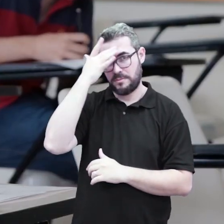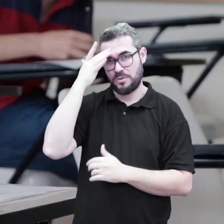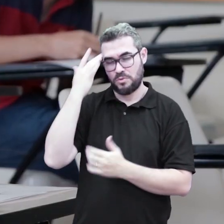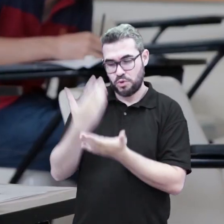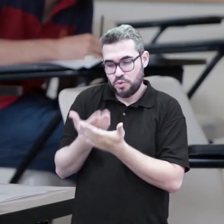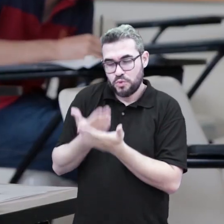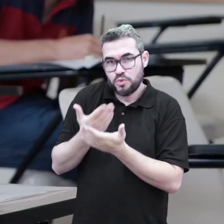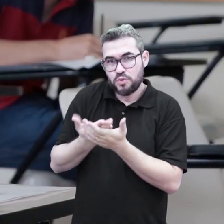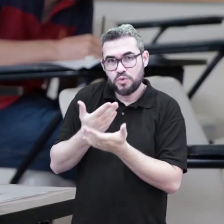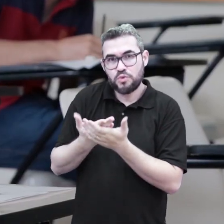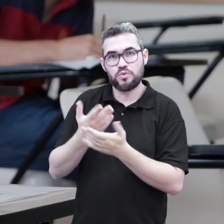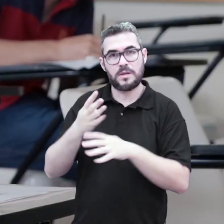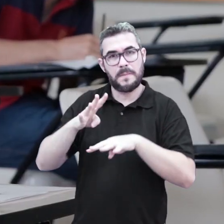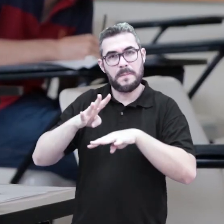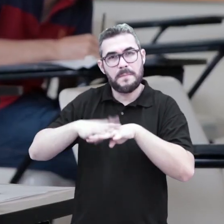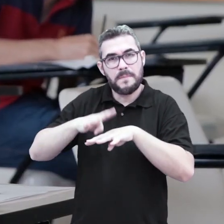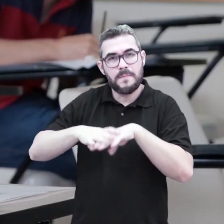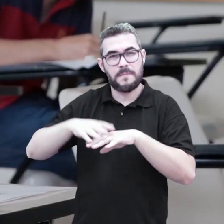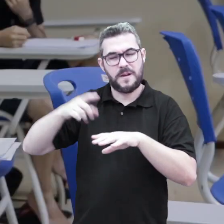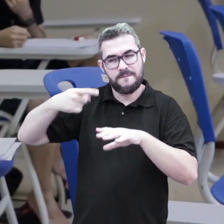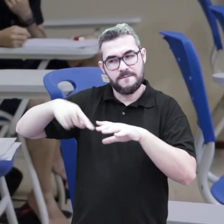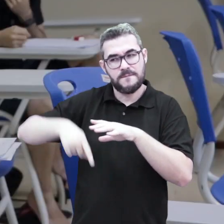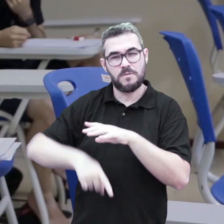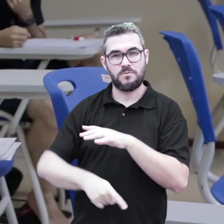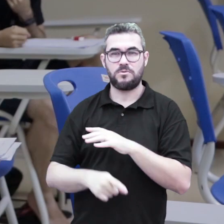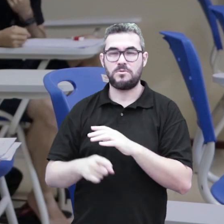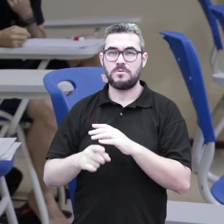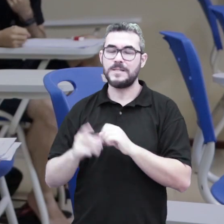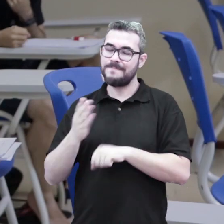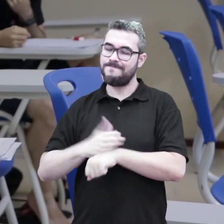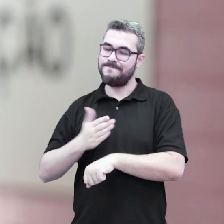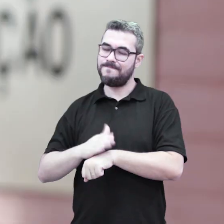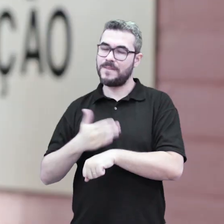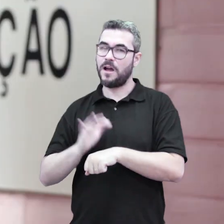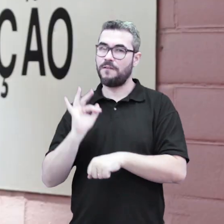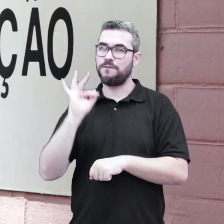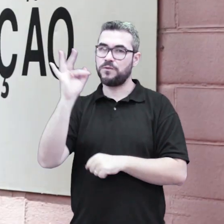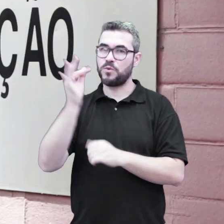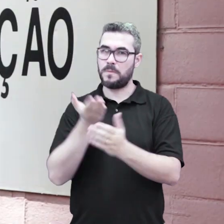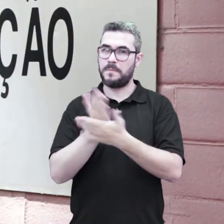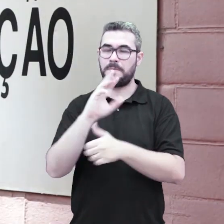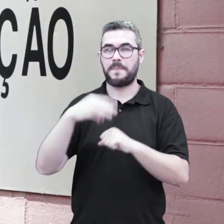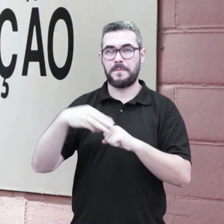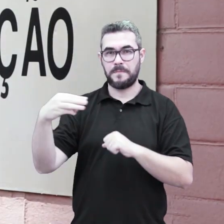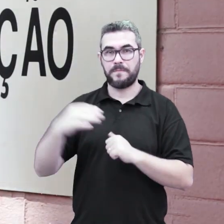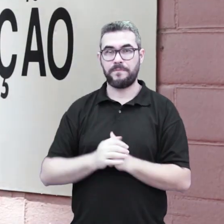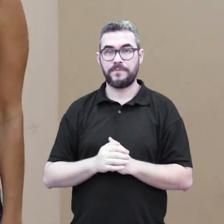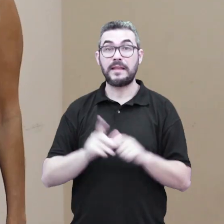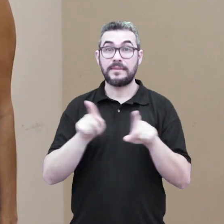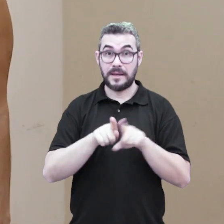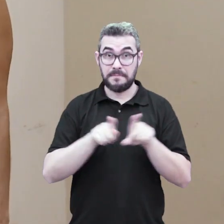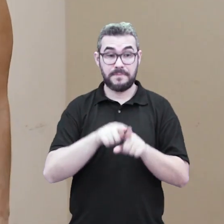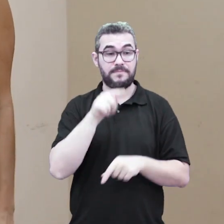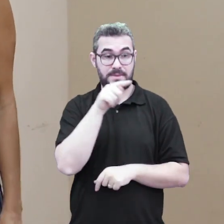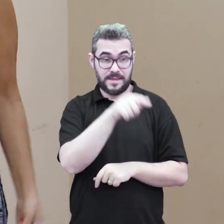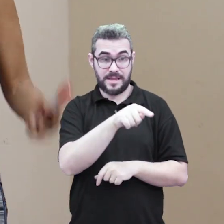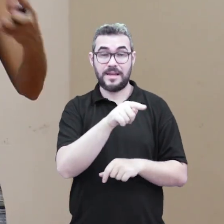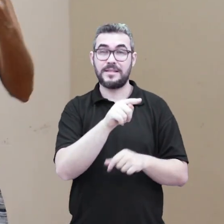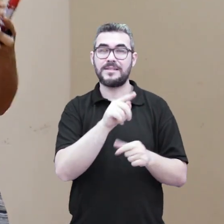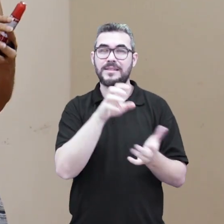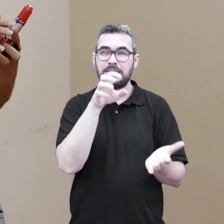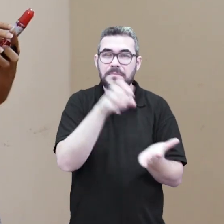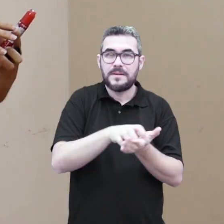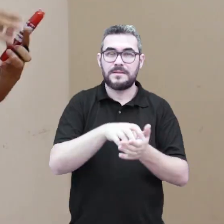estudantes amantes da matemática avançada para cursos de aprofundamento preparatórios para a pós-graduação. É também o Departamento de